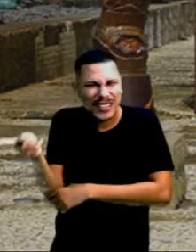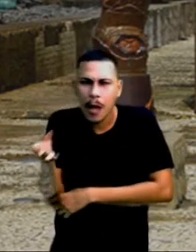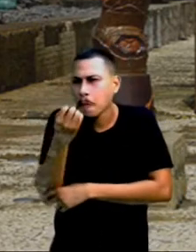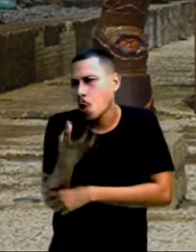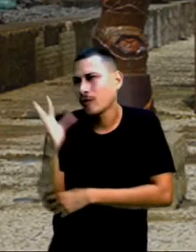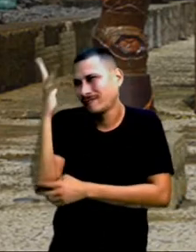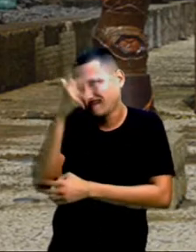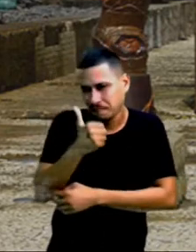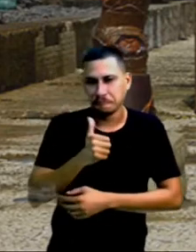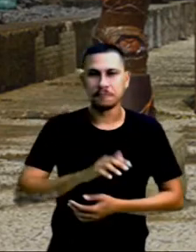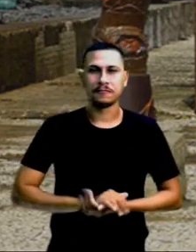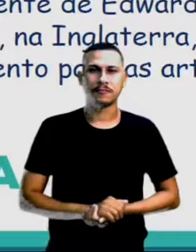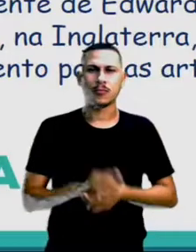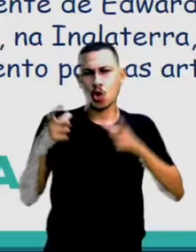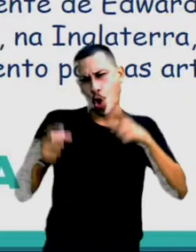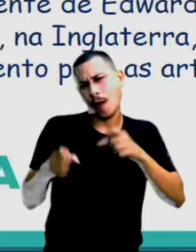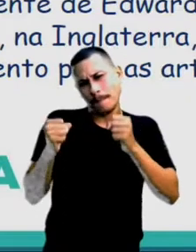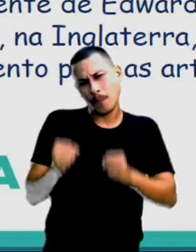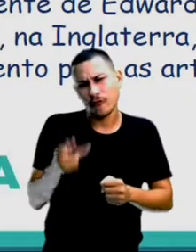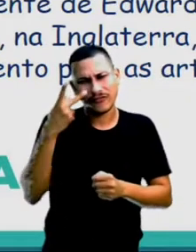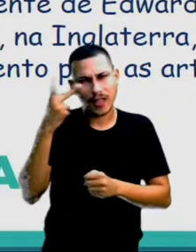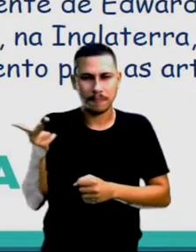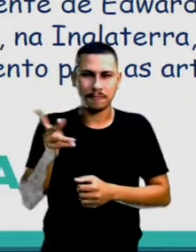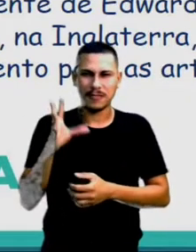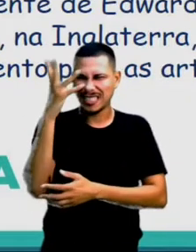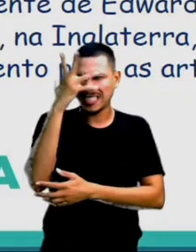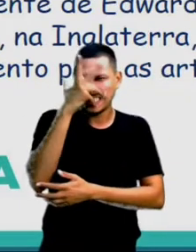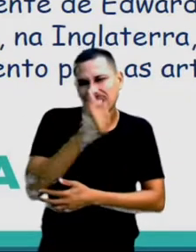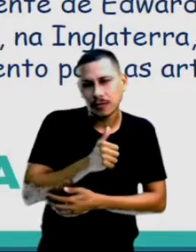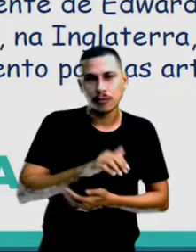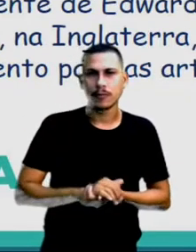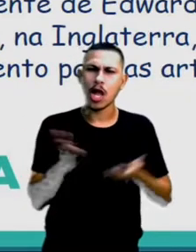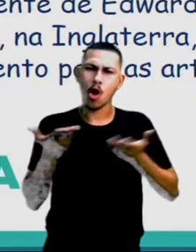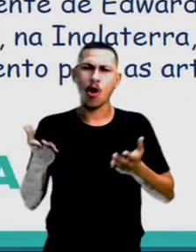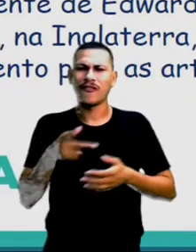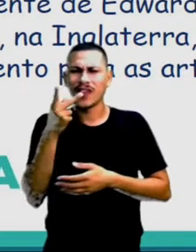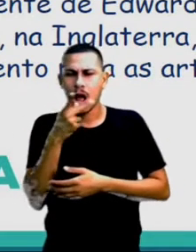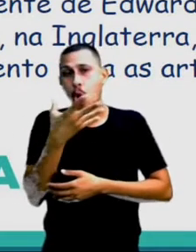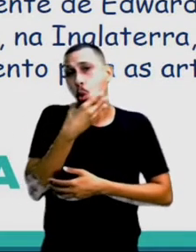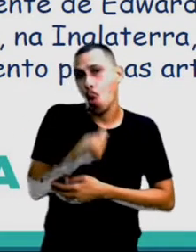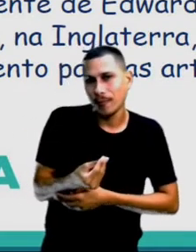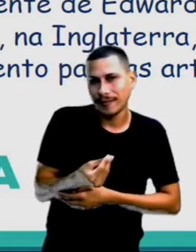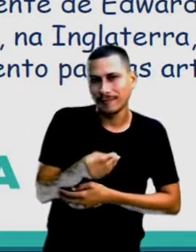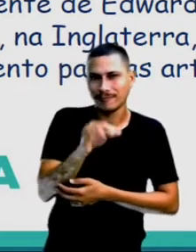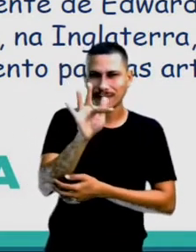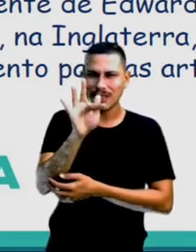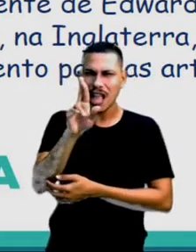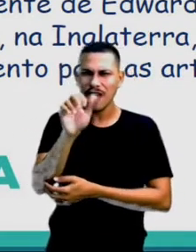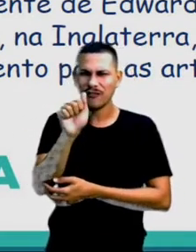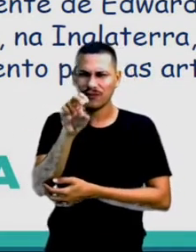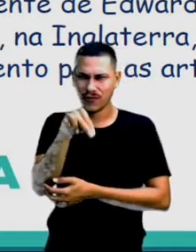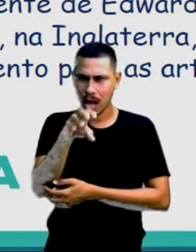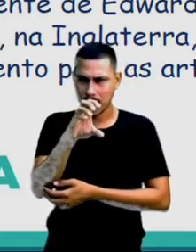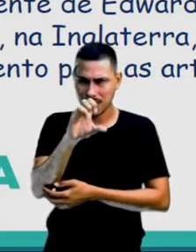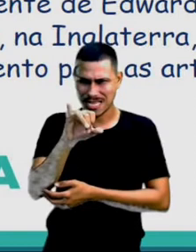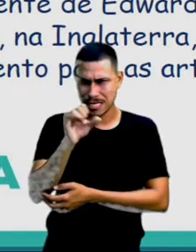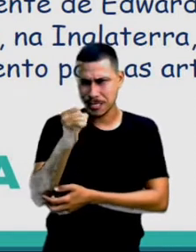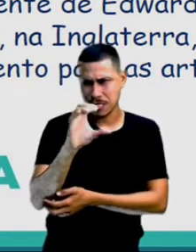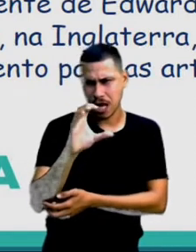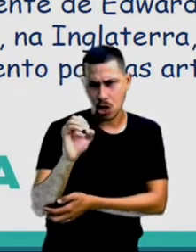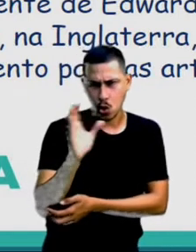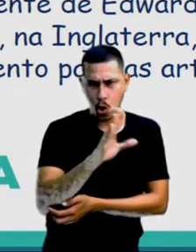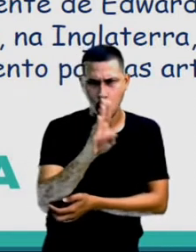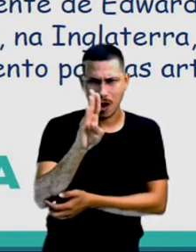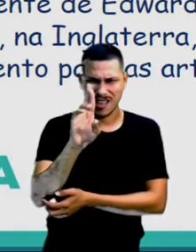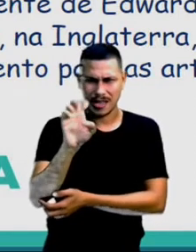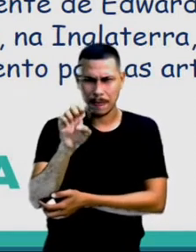legal, muito bacana E agora vamos falar um pouquinho do Francisco Brenan Francisco Brenan Nasceu